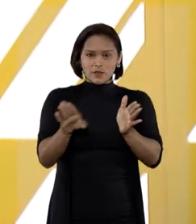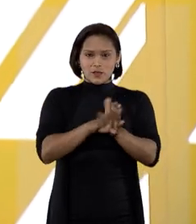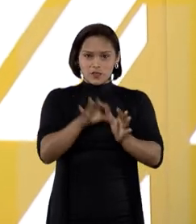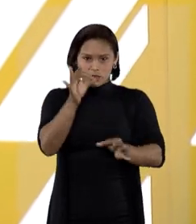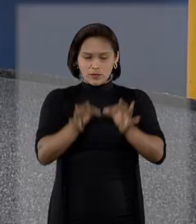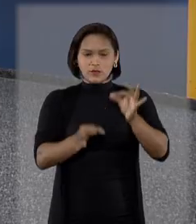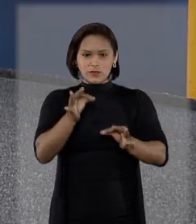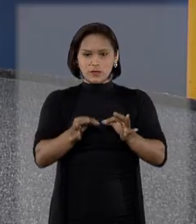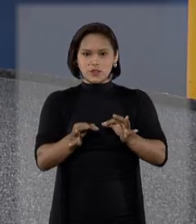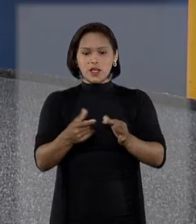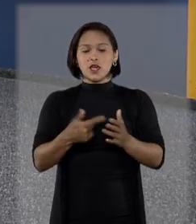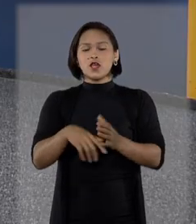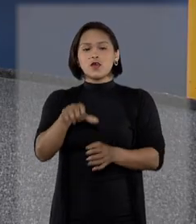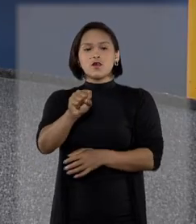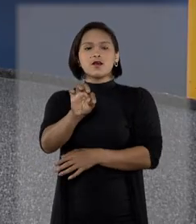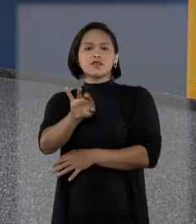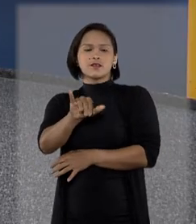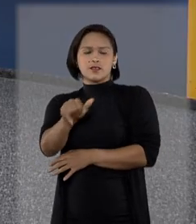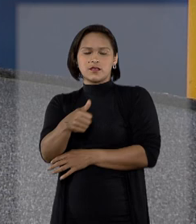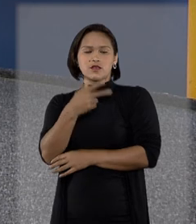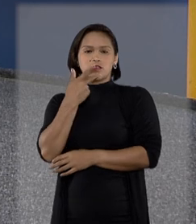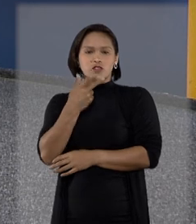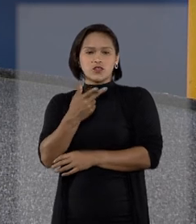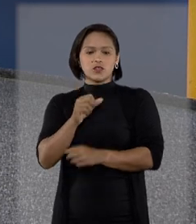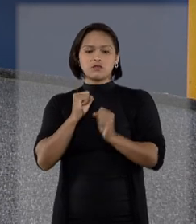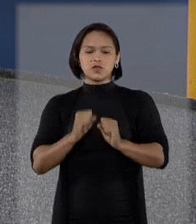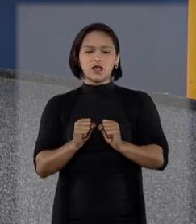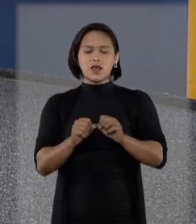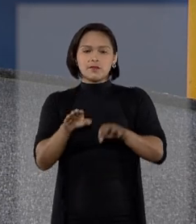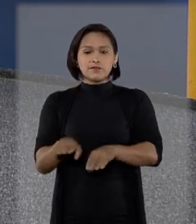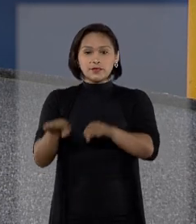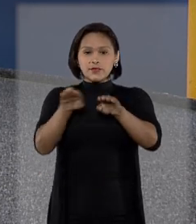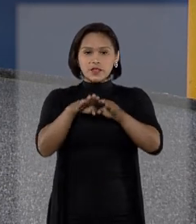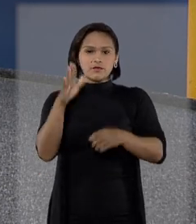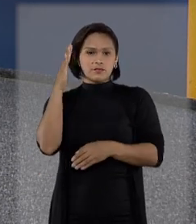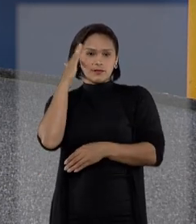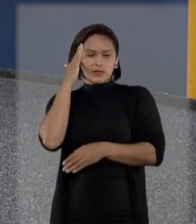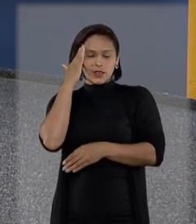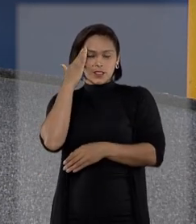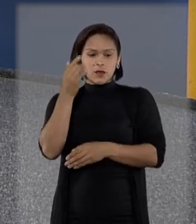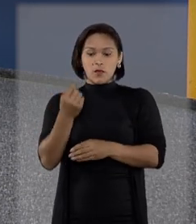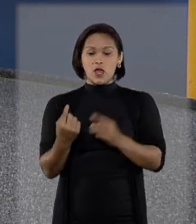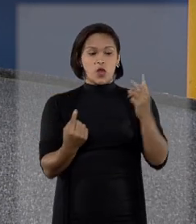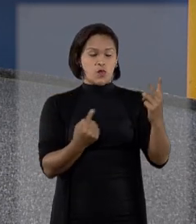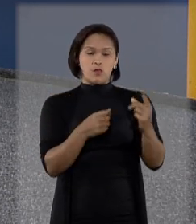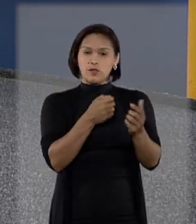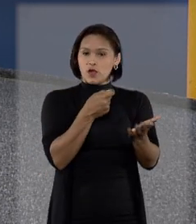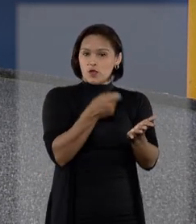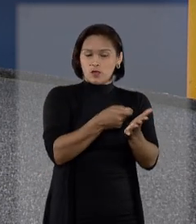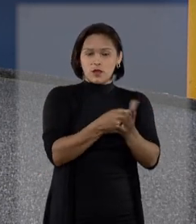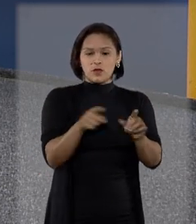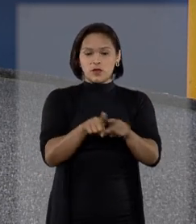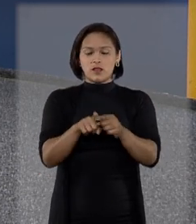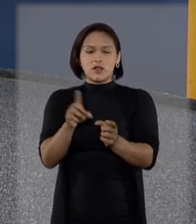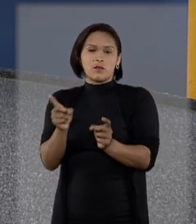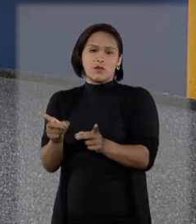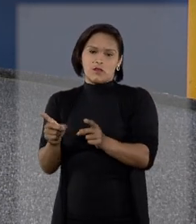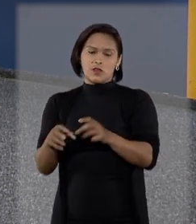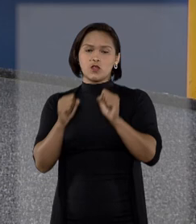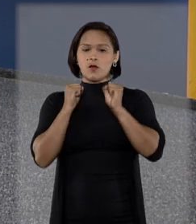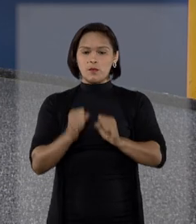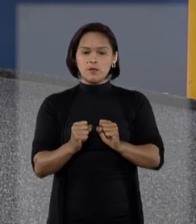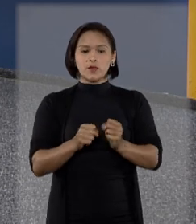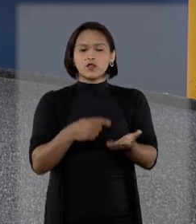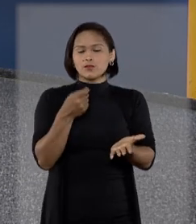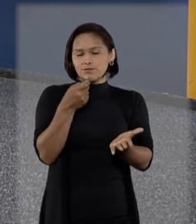judiciário. E o Superior Tribunal de Justiça pacificou o entendimento de que tanto o comprador quanto o vendedor